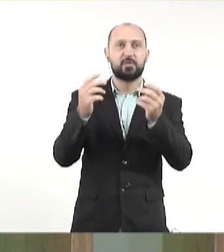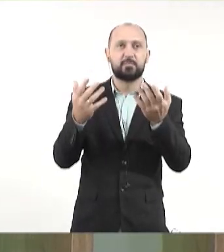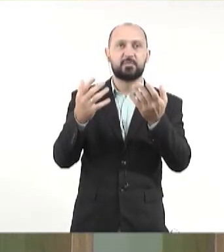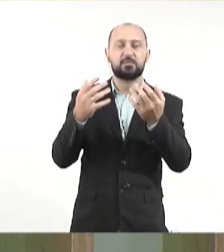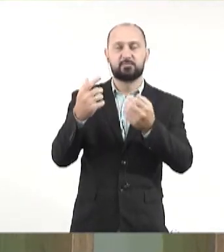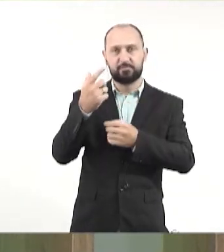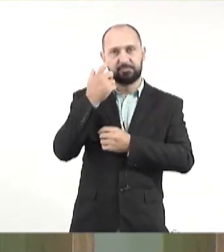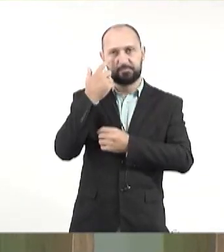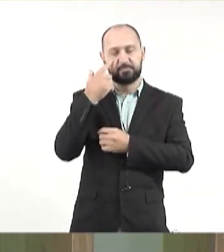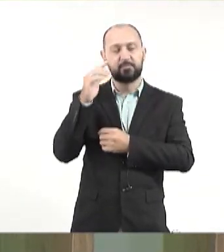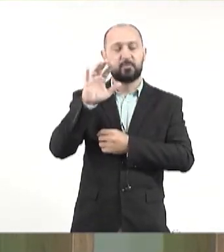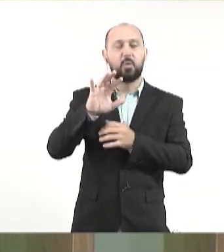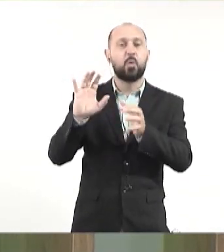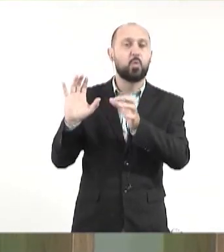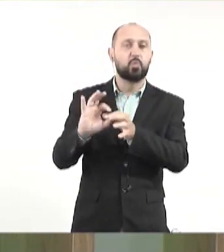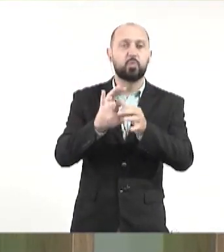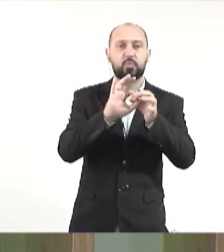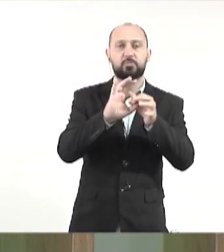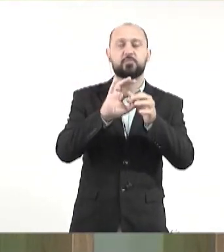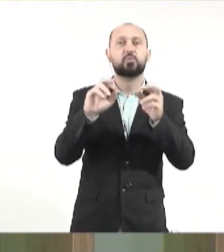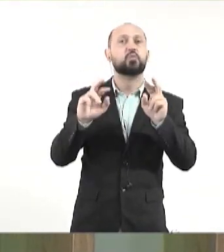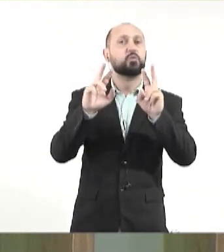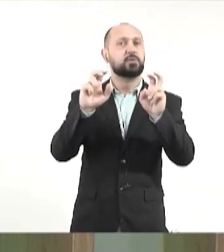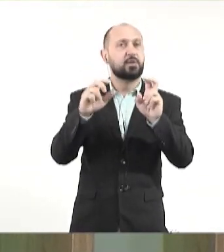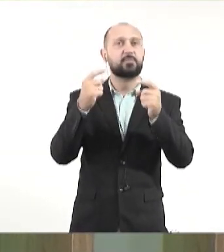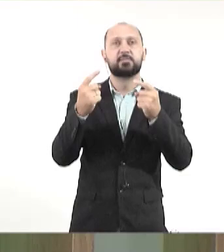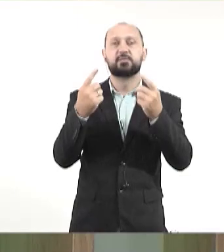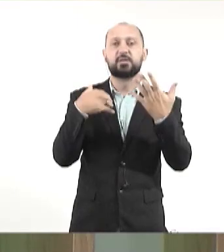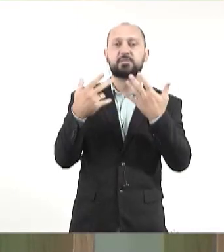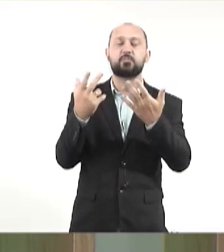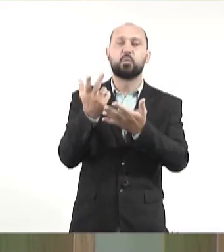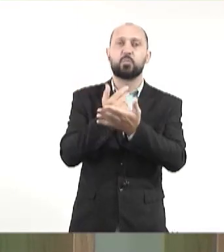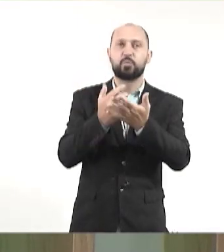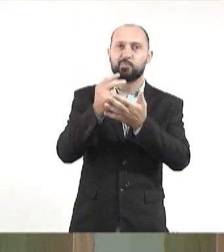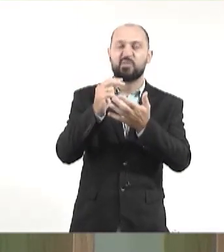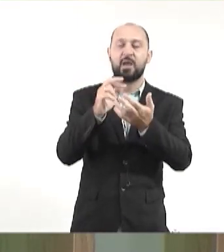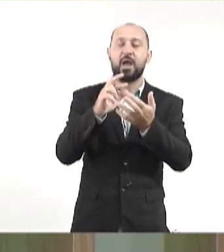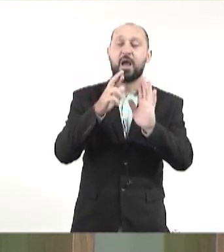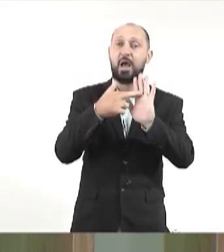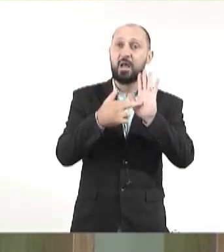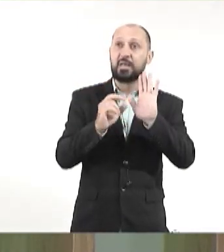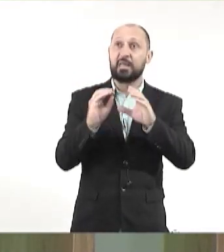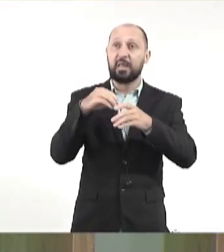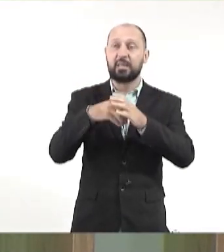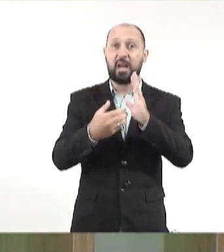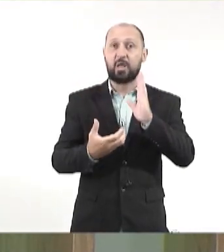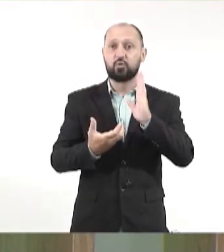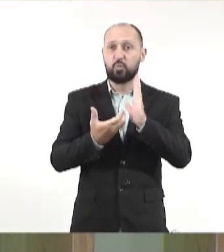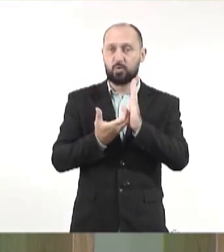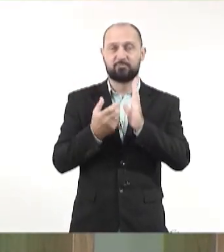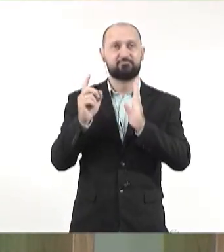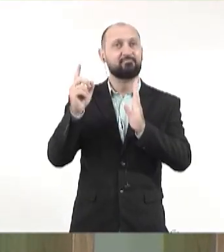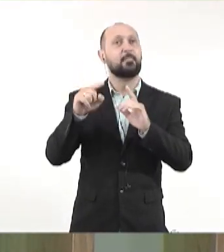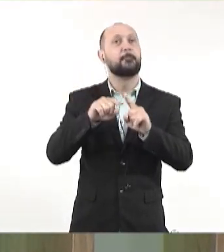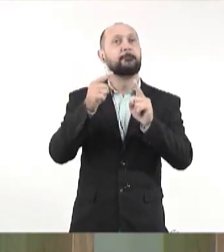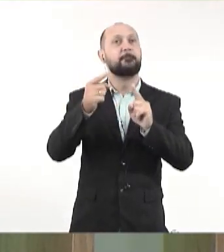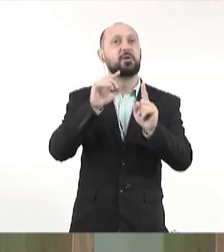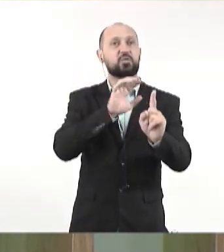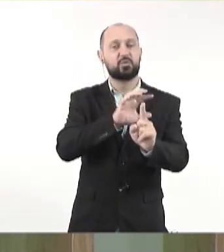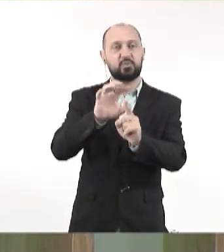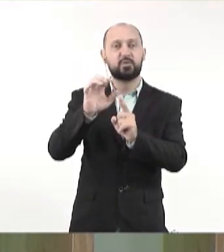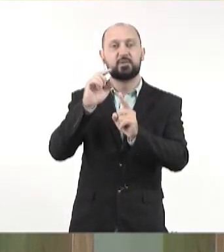está aí no cenário nacional, pauta nacional, está sendo desenhada a regulamentação no Congresso Nacional, mas isso